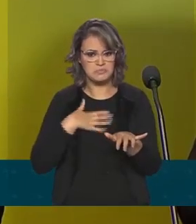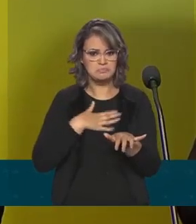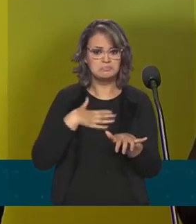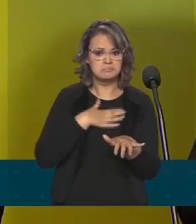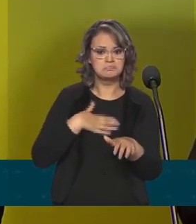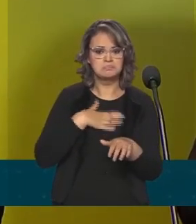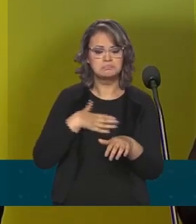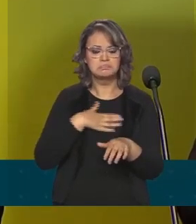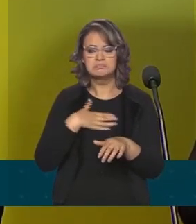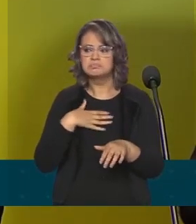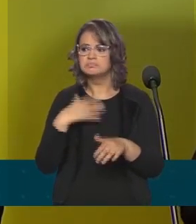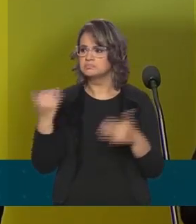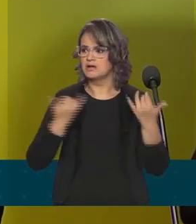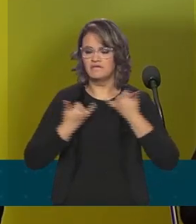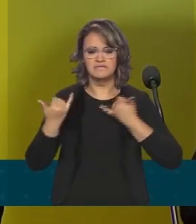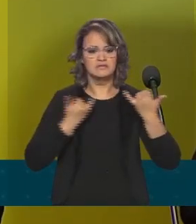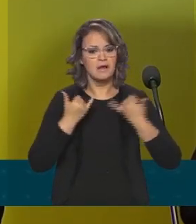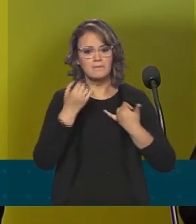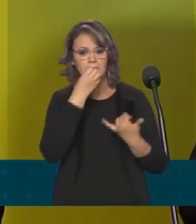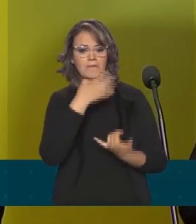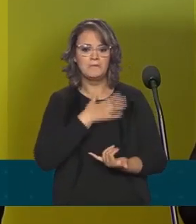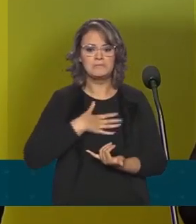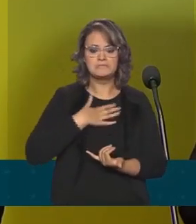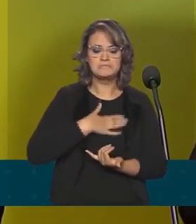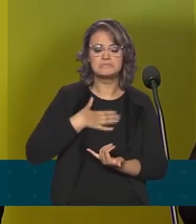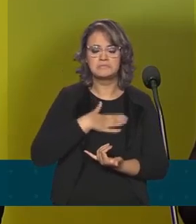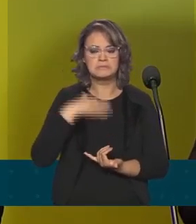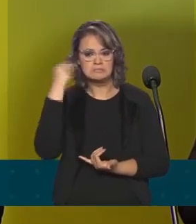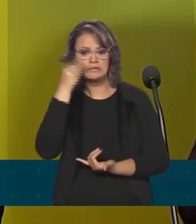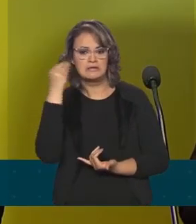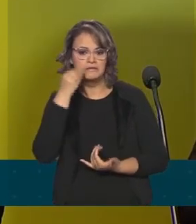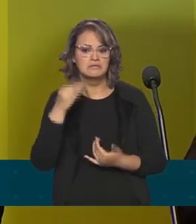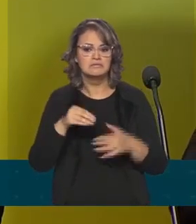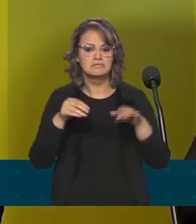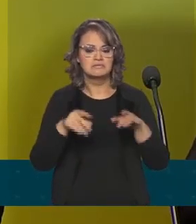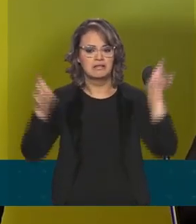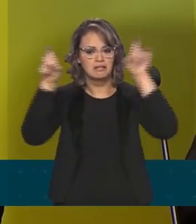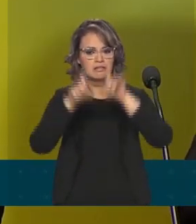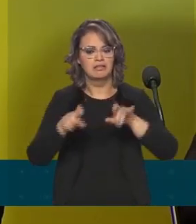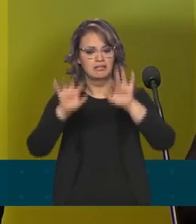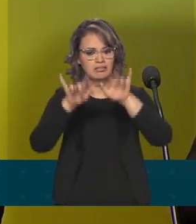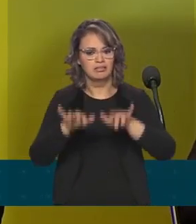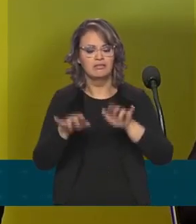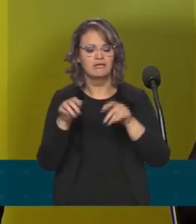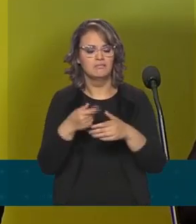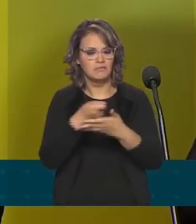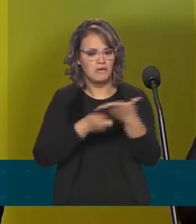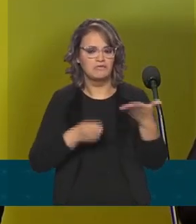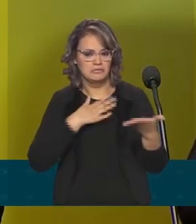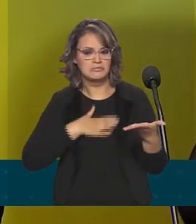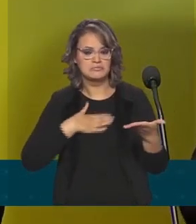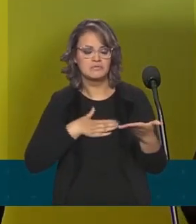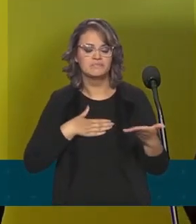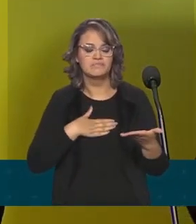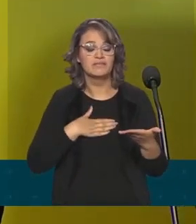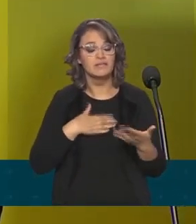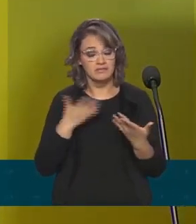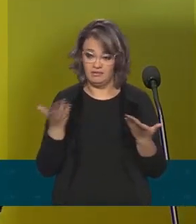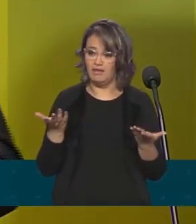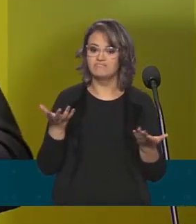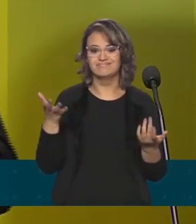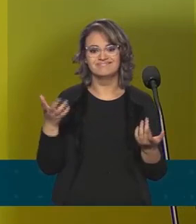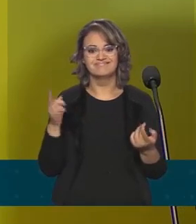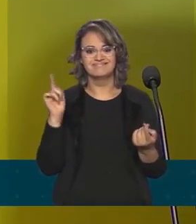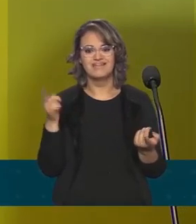A gente observa elogios de quem fez a prova, gostou, gostou da experiência de fazer a prova digital. E é isso que a gente quer. Um sistema amigável